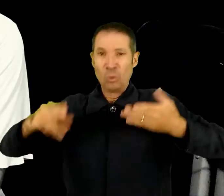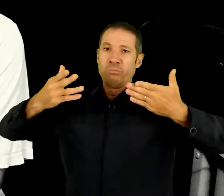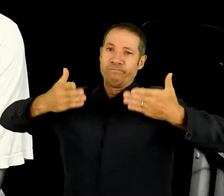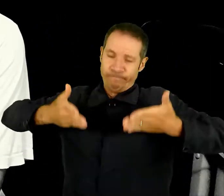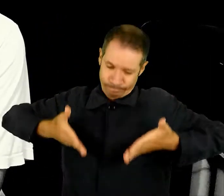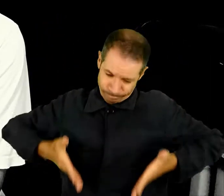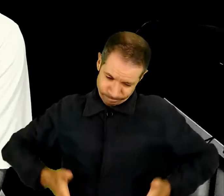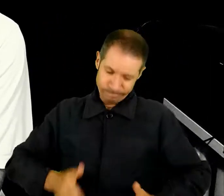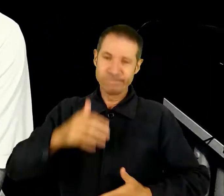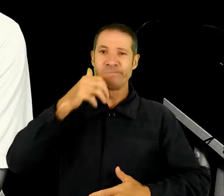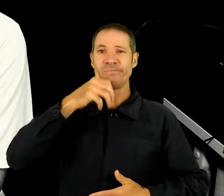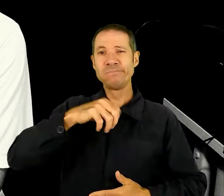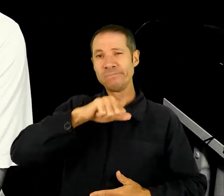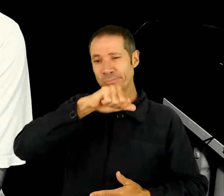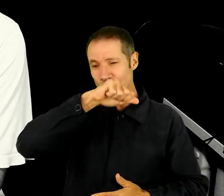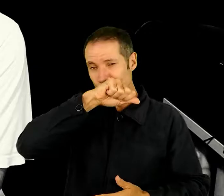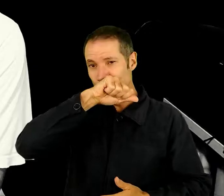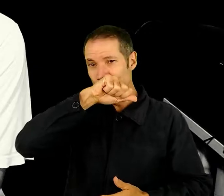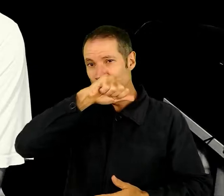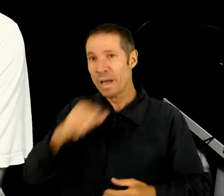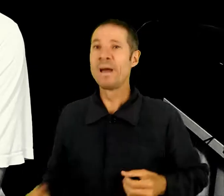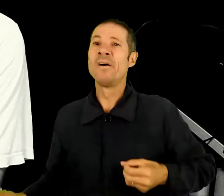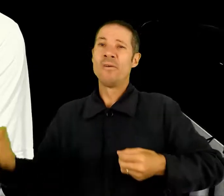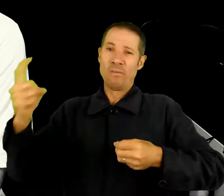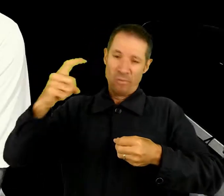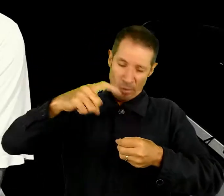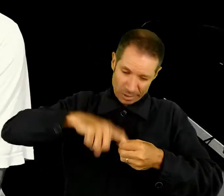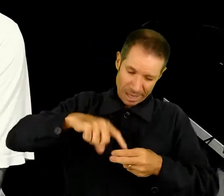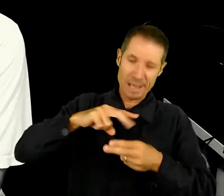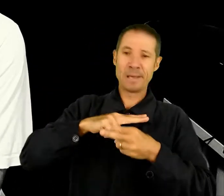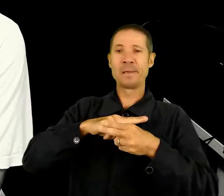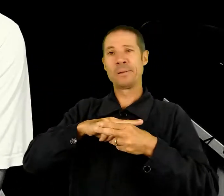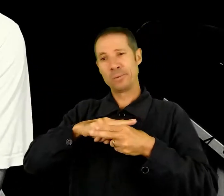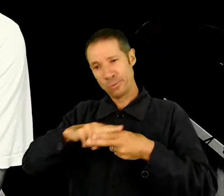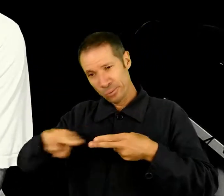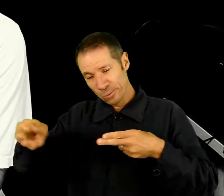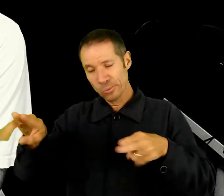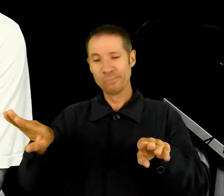mãe e nu voltarei para lá.